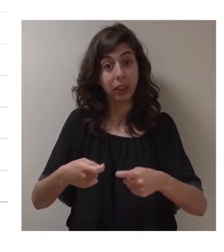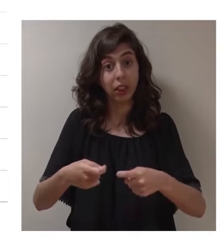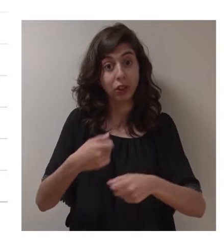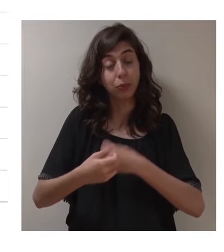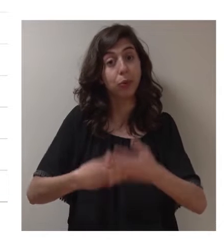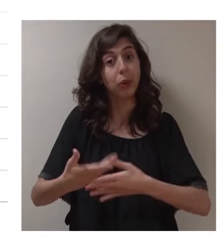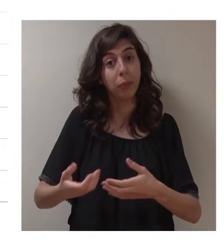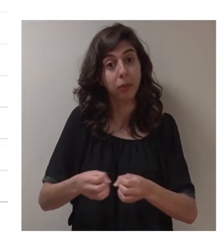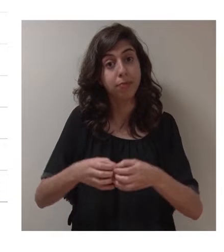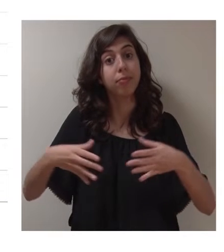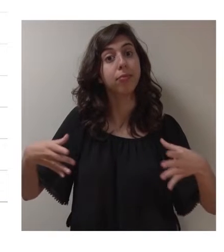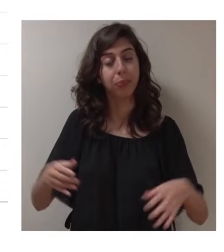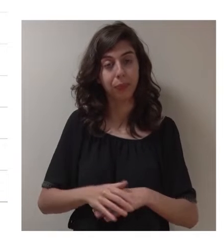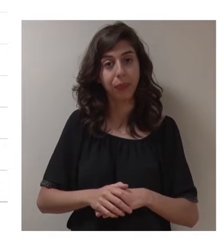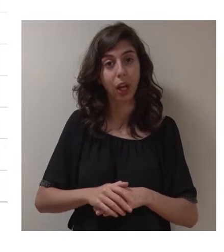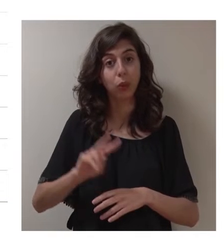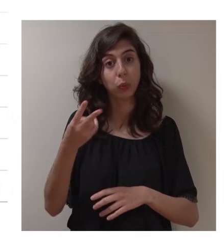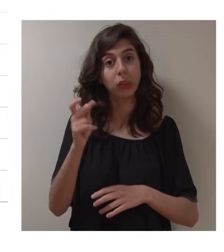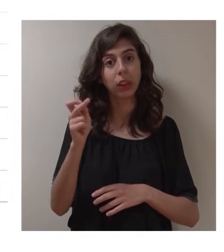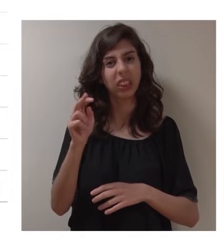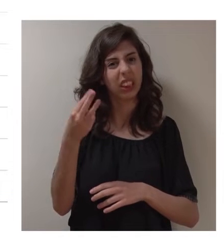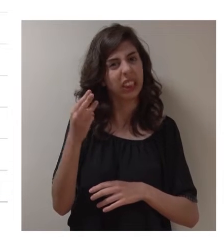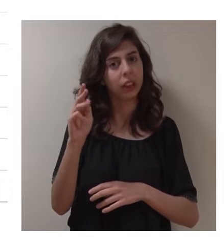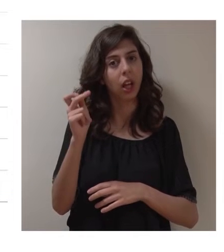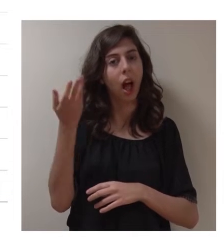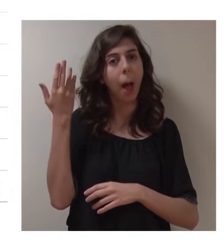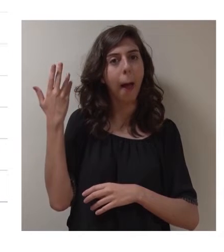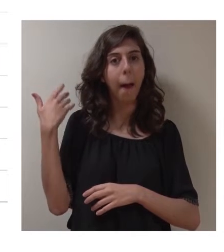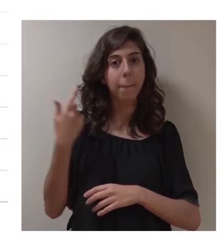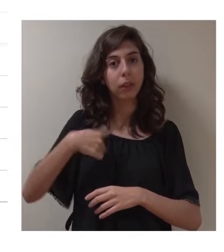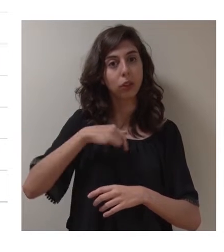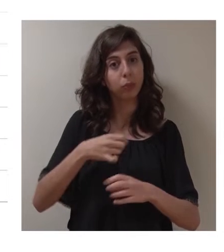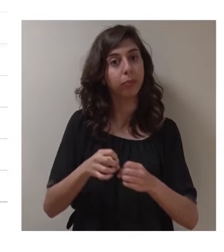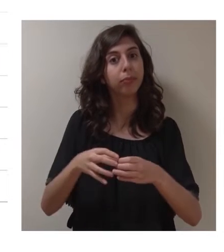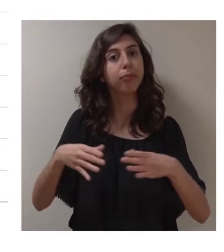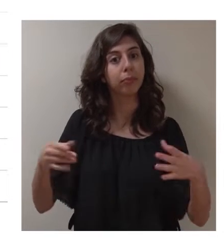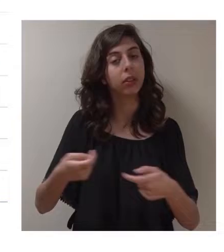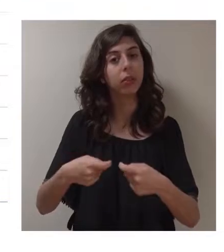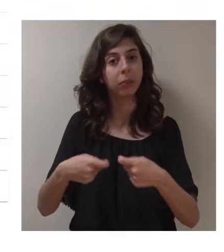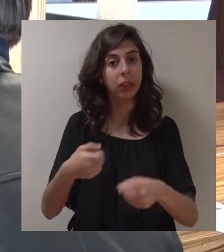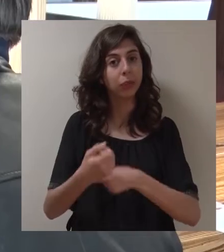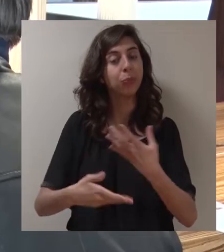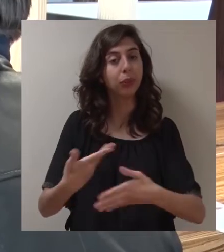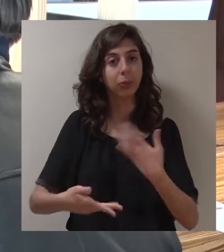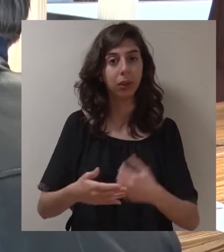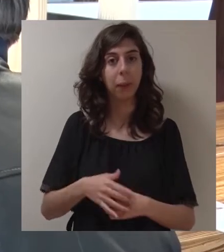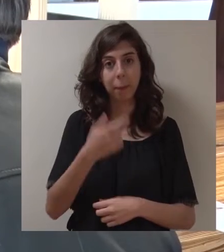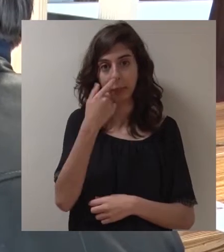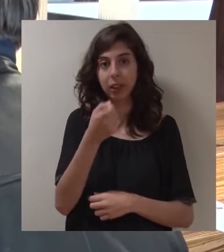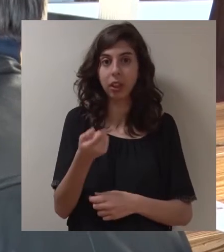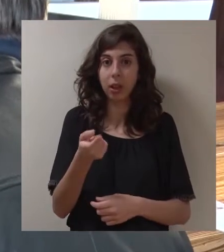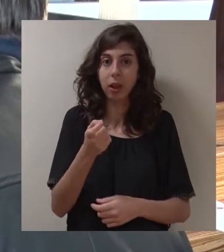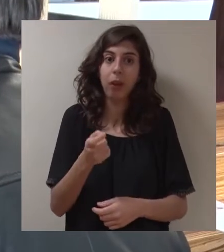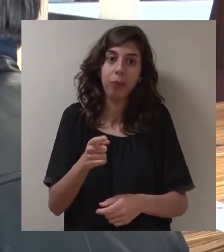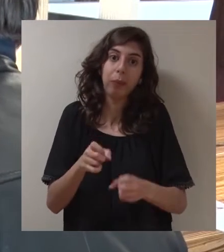aumentámos as despesas de funcionamento. Nos últimos dois anos, três anos, aumentámos as despesas de funcionamento. Poderá